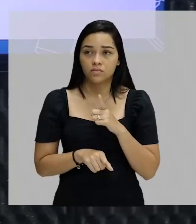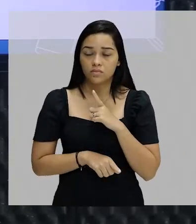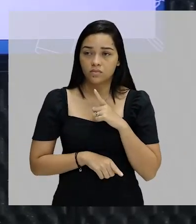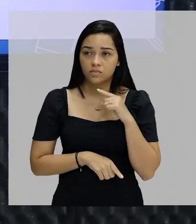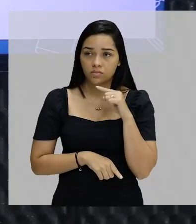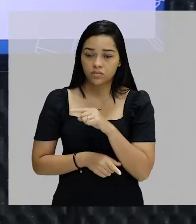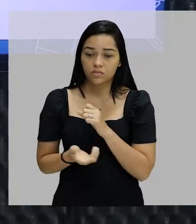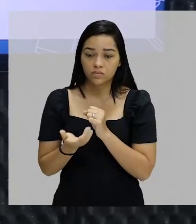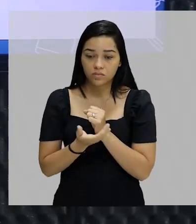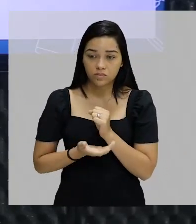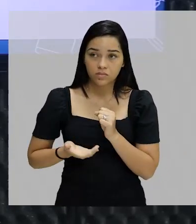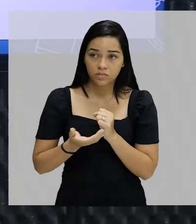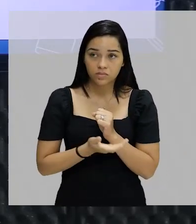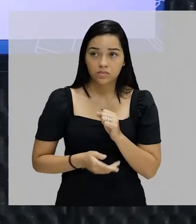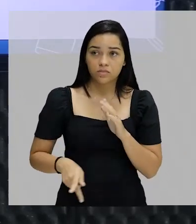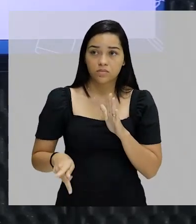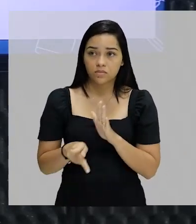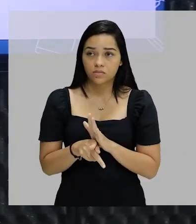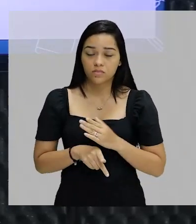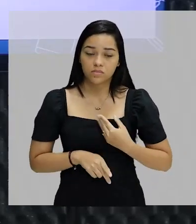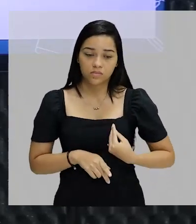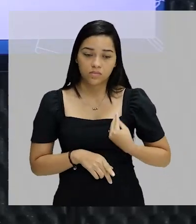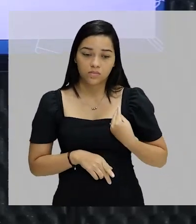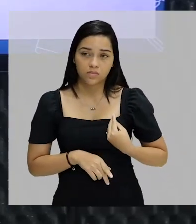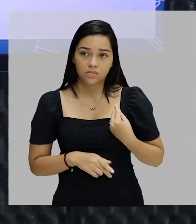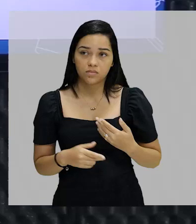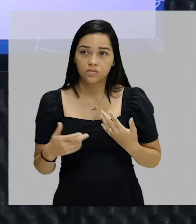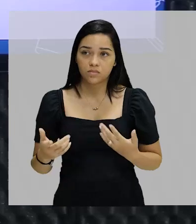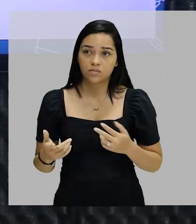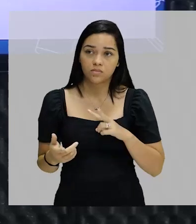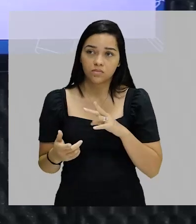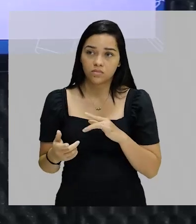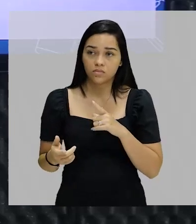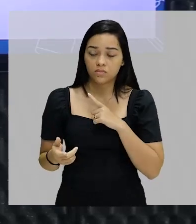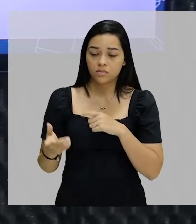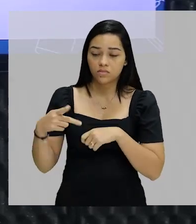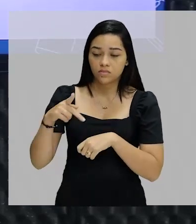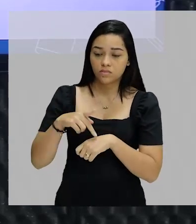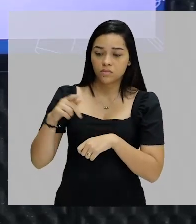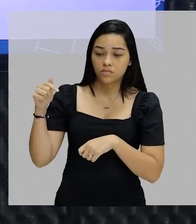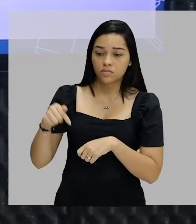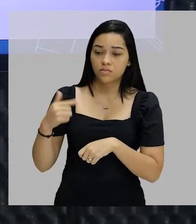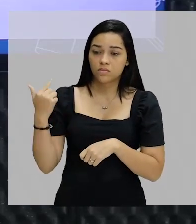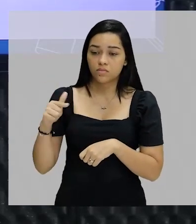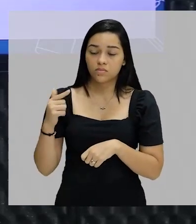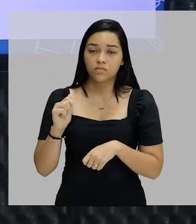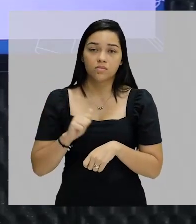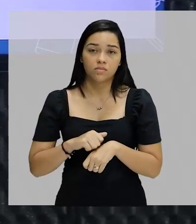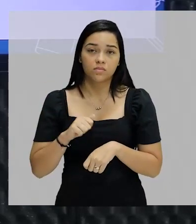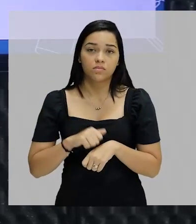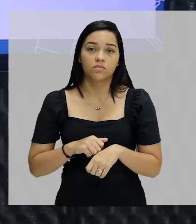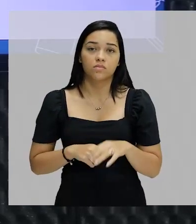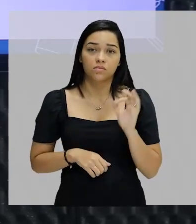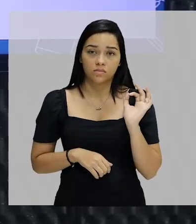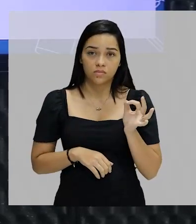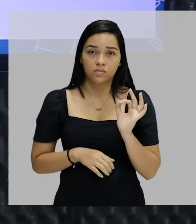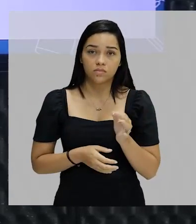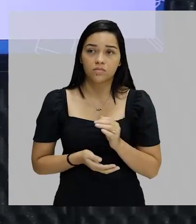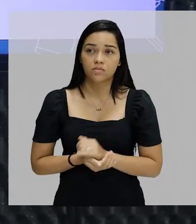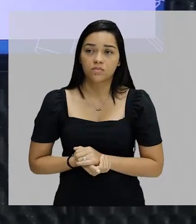aquilo que é o básico para a sua sobrevivência, Então, gente vai dizer que nesse país não existe pobreza. Ok?